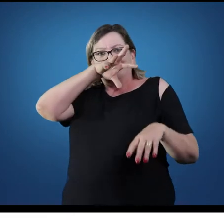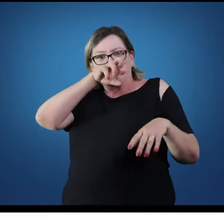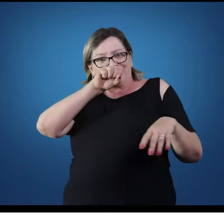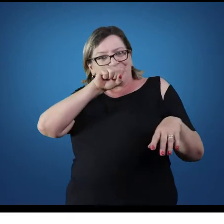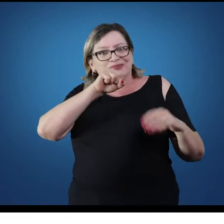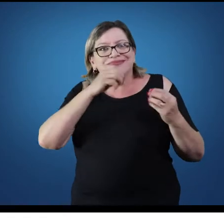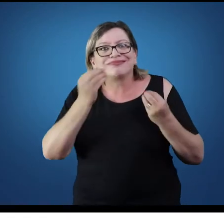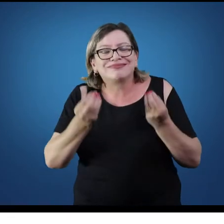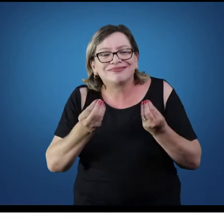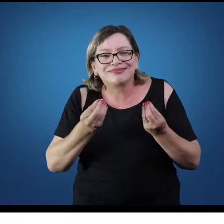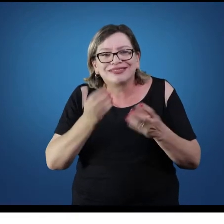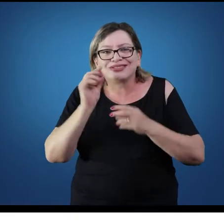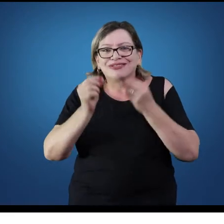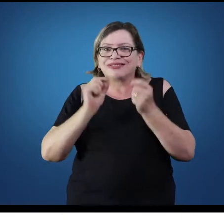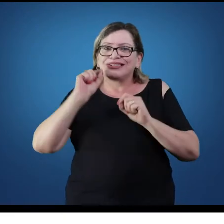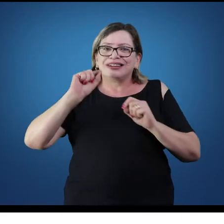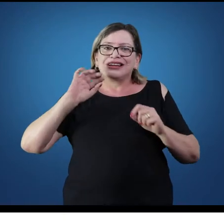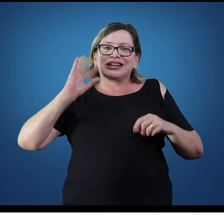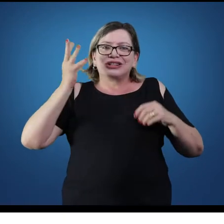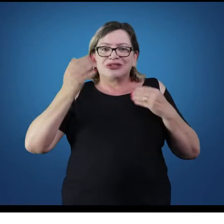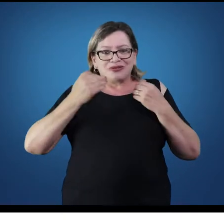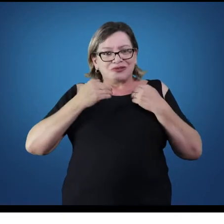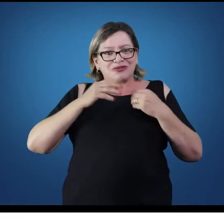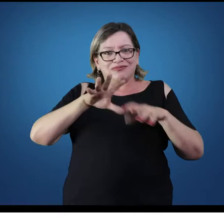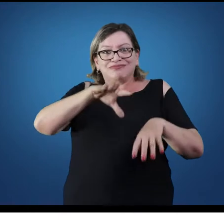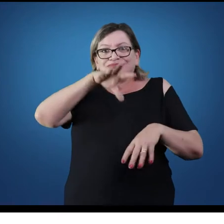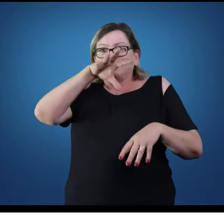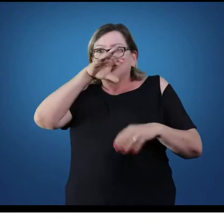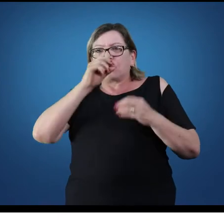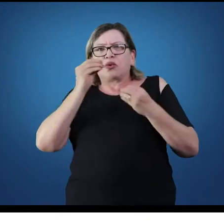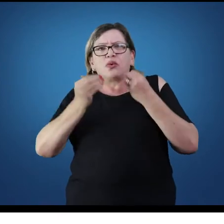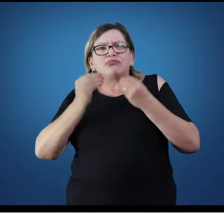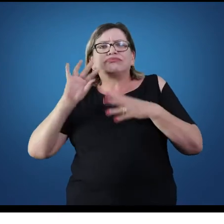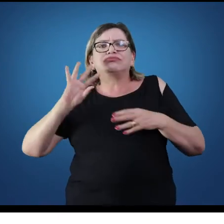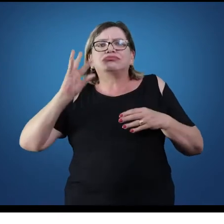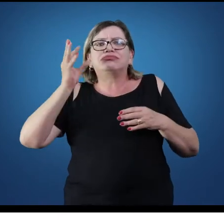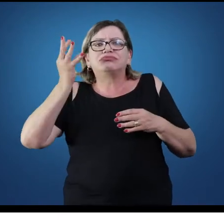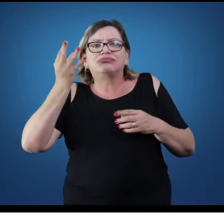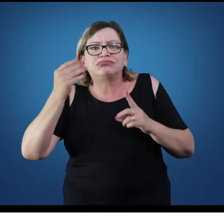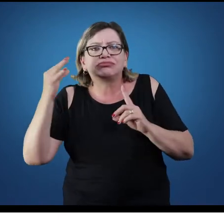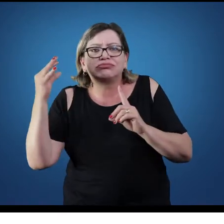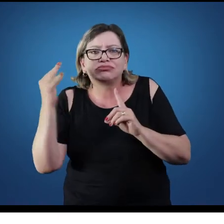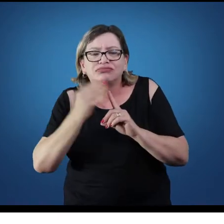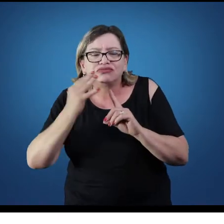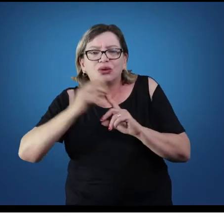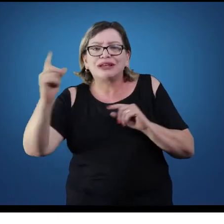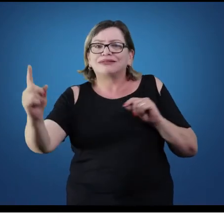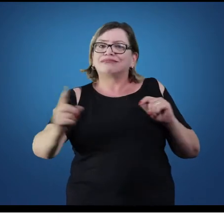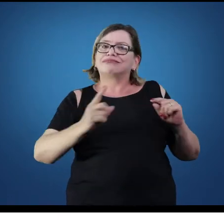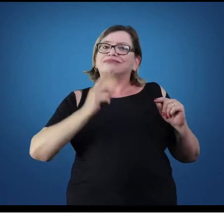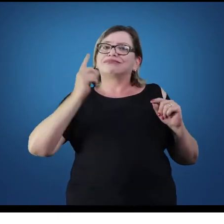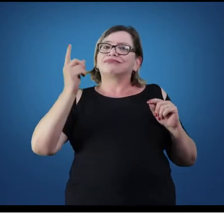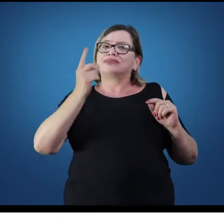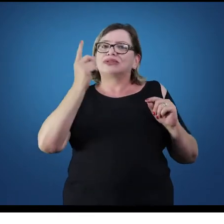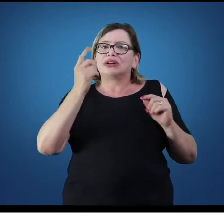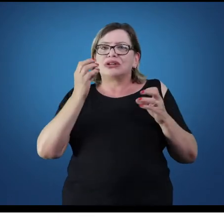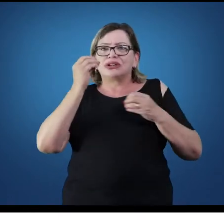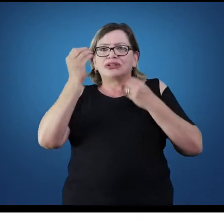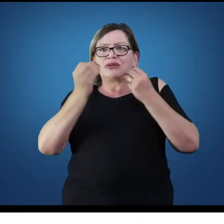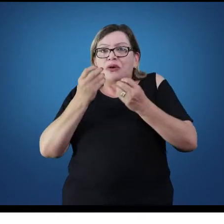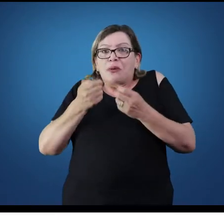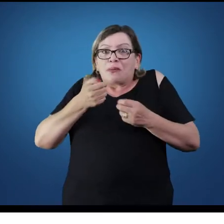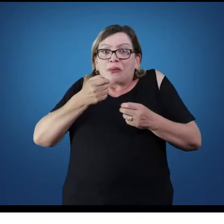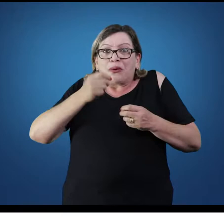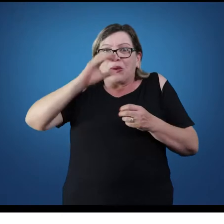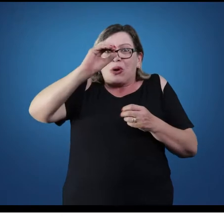em todo o aspecto do nosso aparelho respiratório, como que ele vai responder, por exemplo, a diminuição de moléculas de